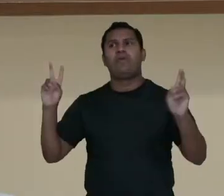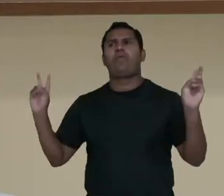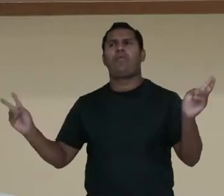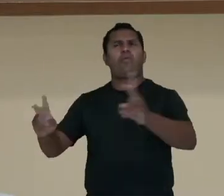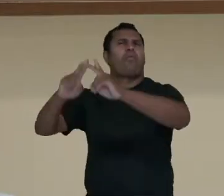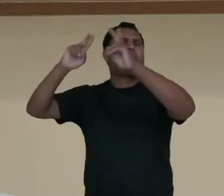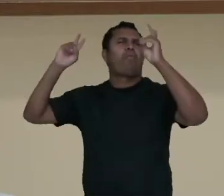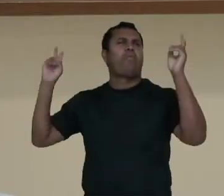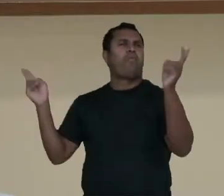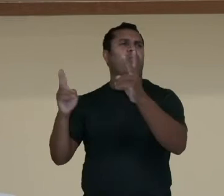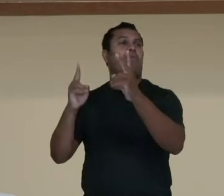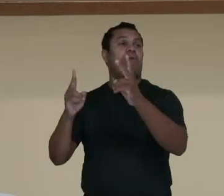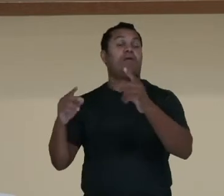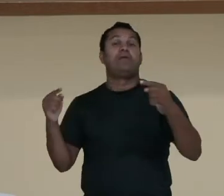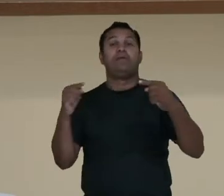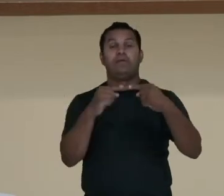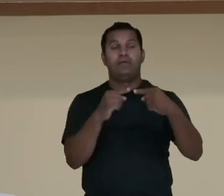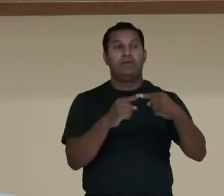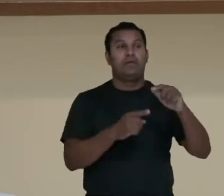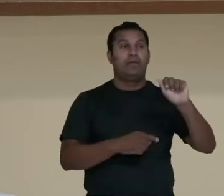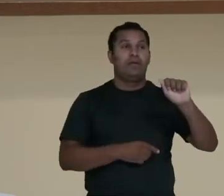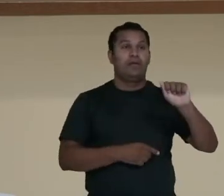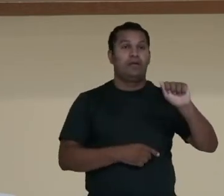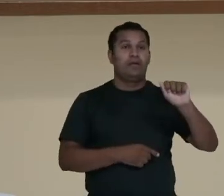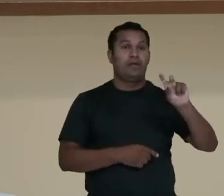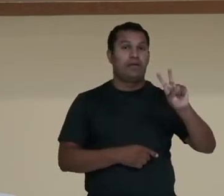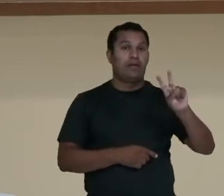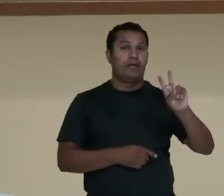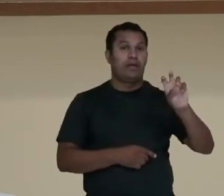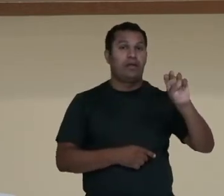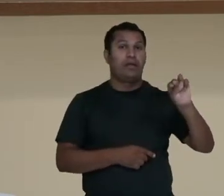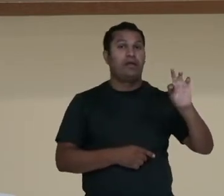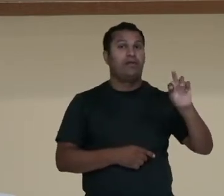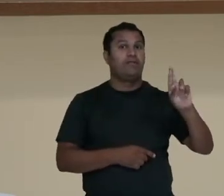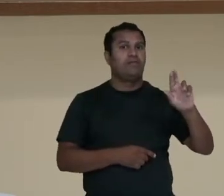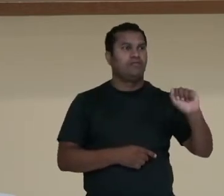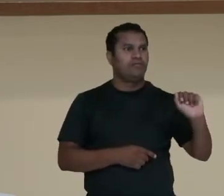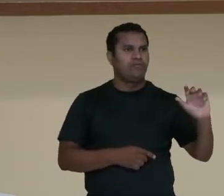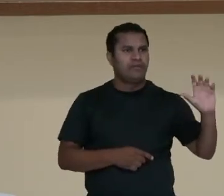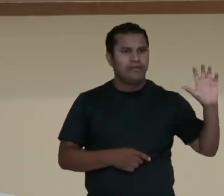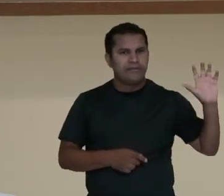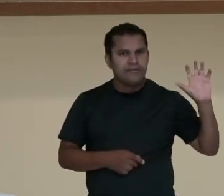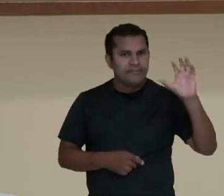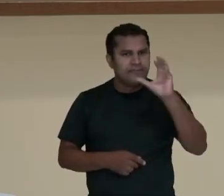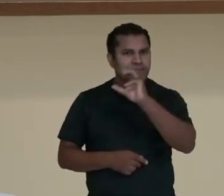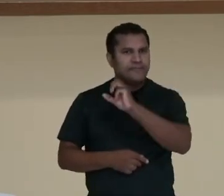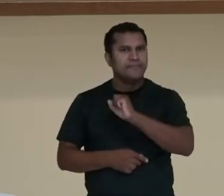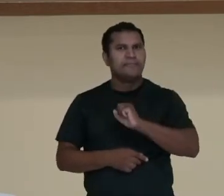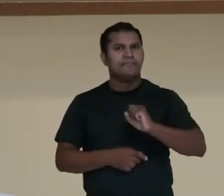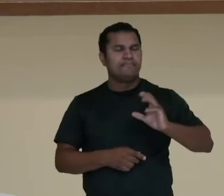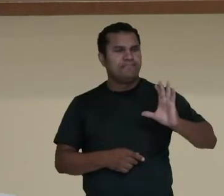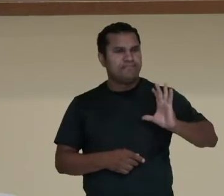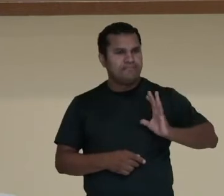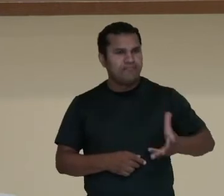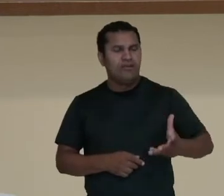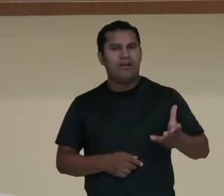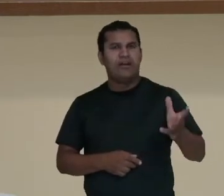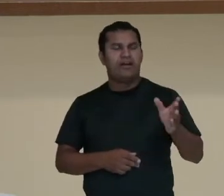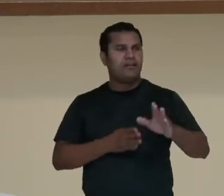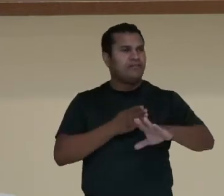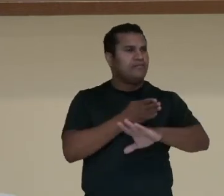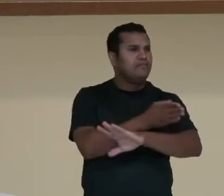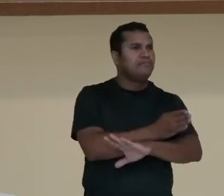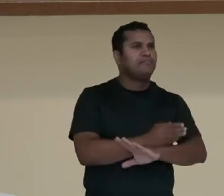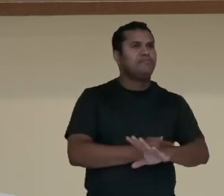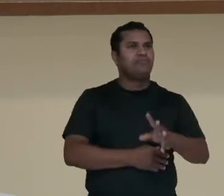tudo isso pode estar relacionado a vento. Já o medo pode estar relacionado a gruta, porque simboliza a gruta ali, o lugar que está